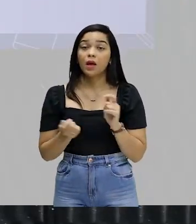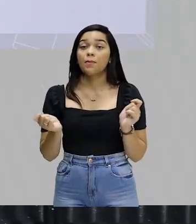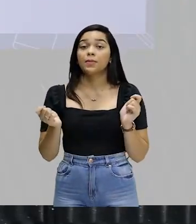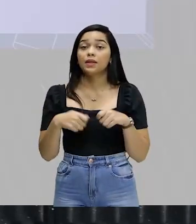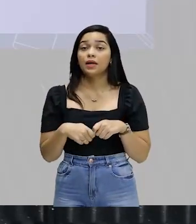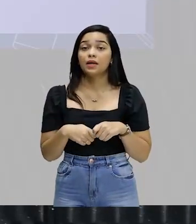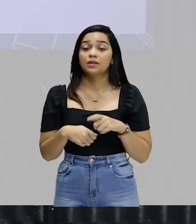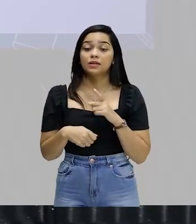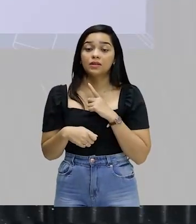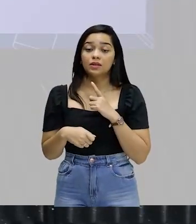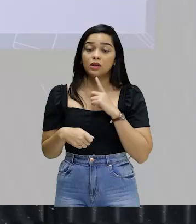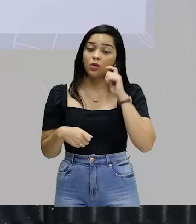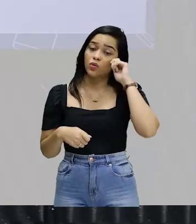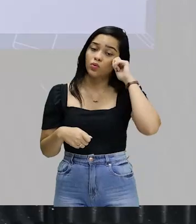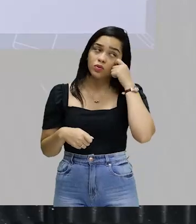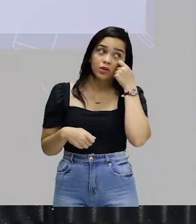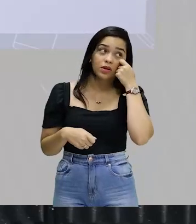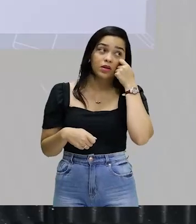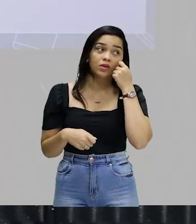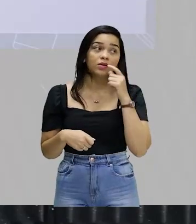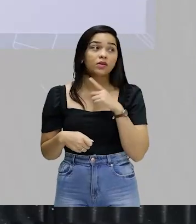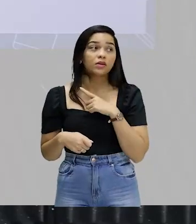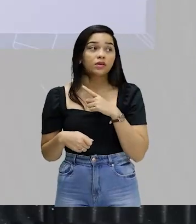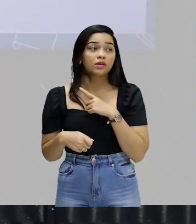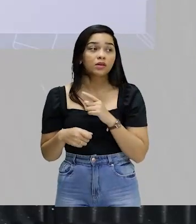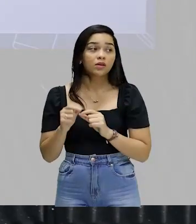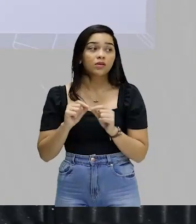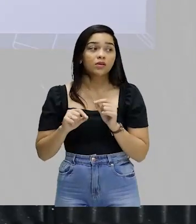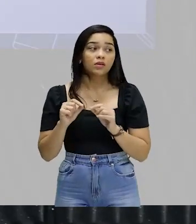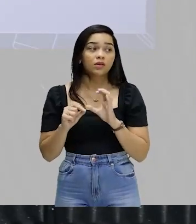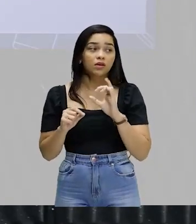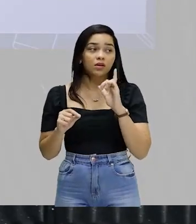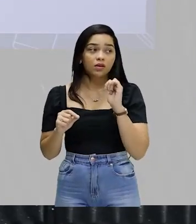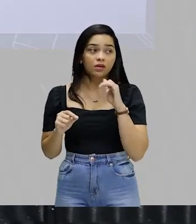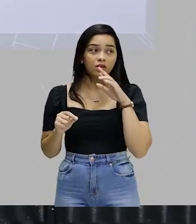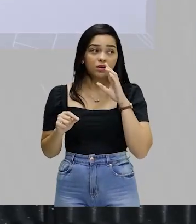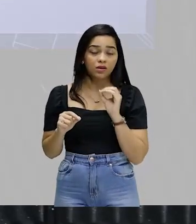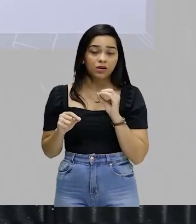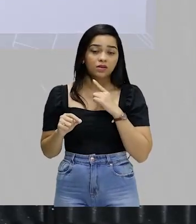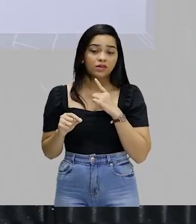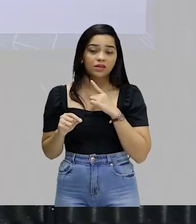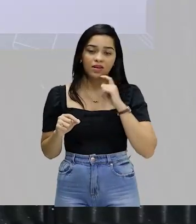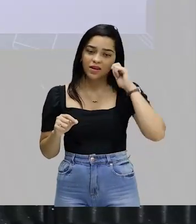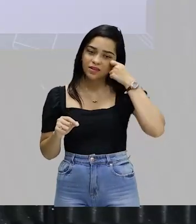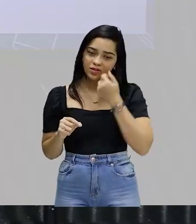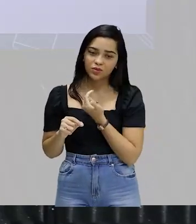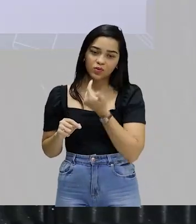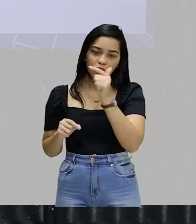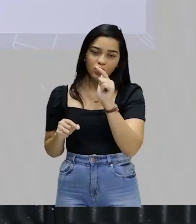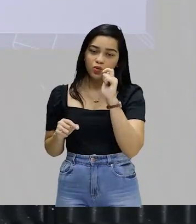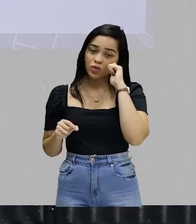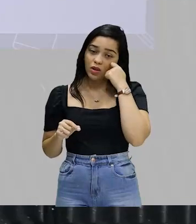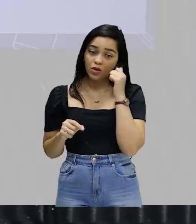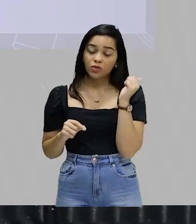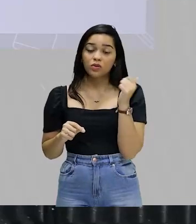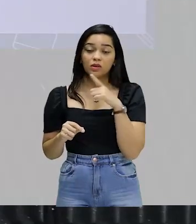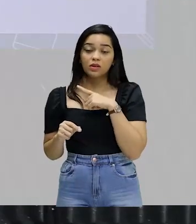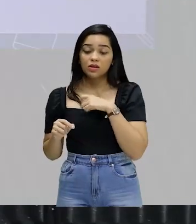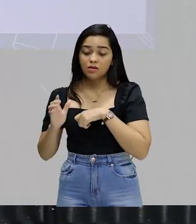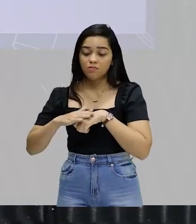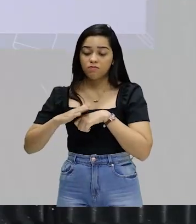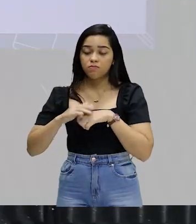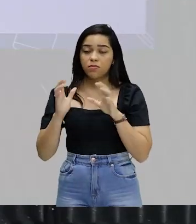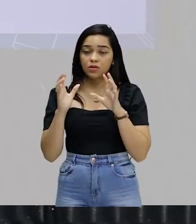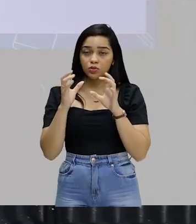possibilidade de um negro de tom de pele mais clara ser racista contra outro negro que tem um tom de pele